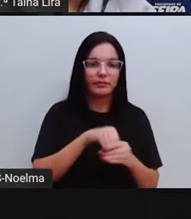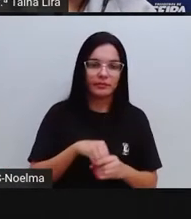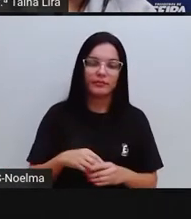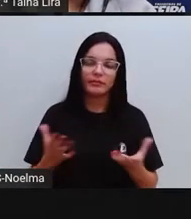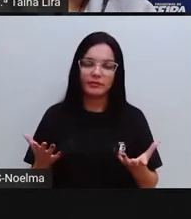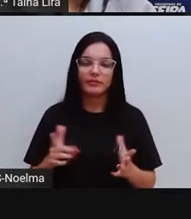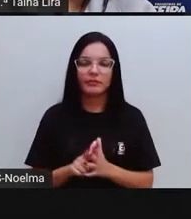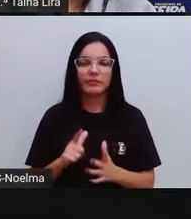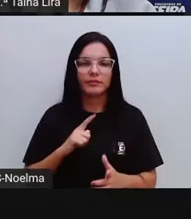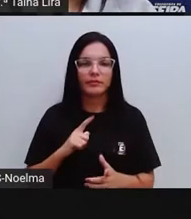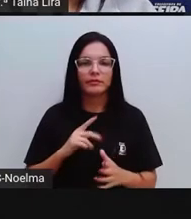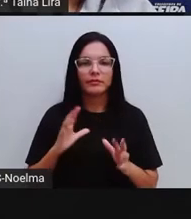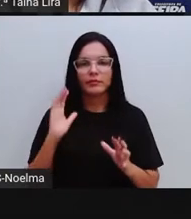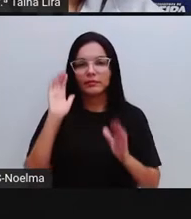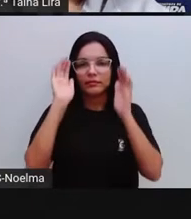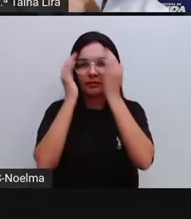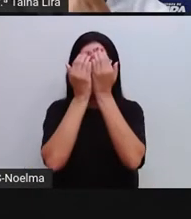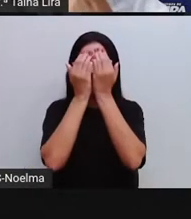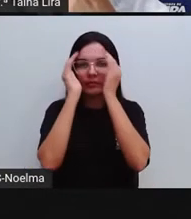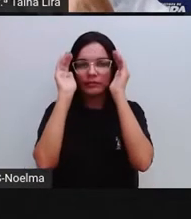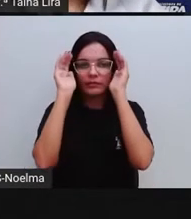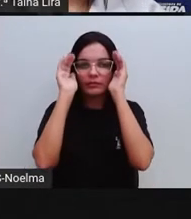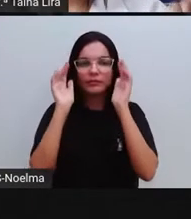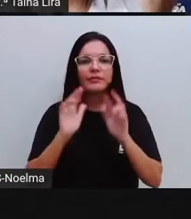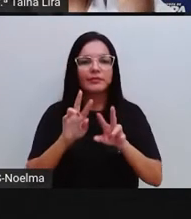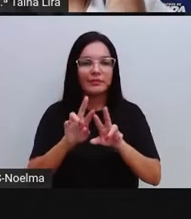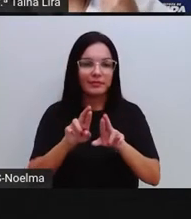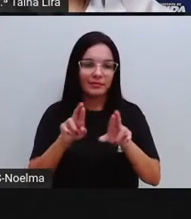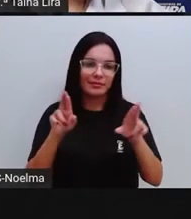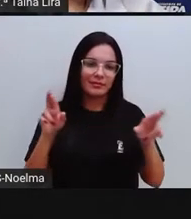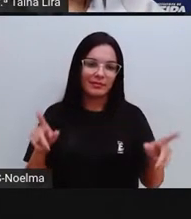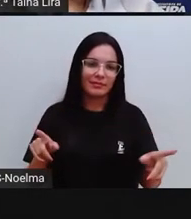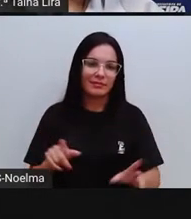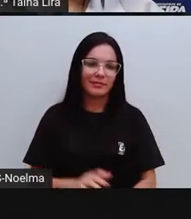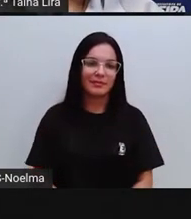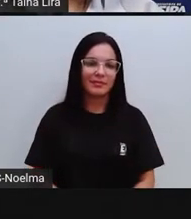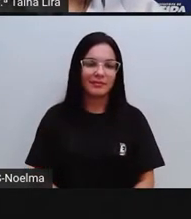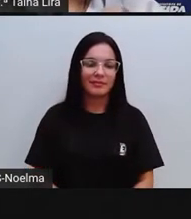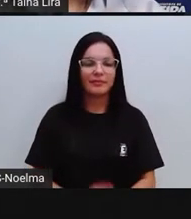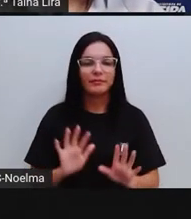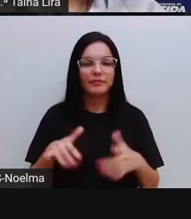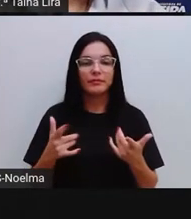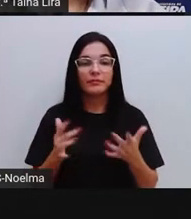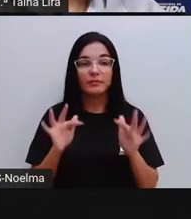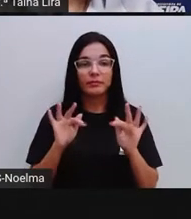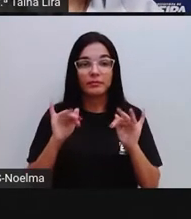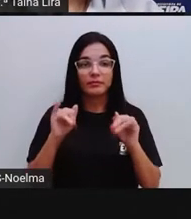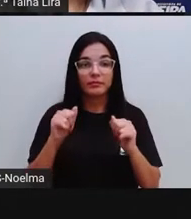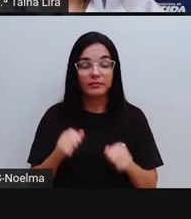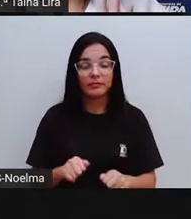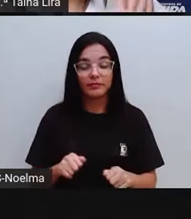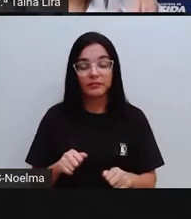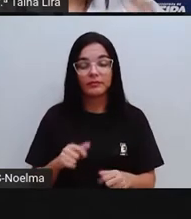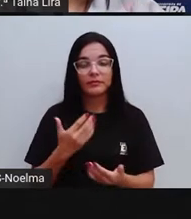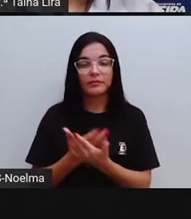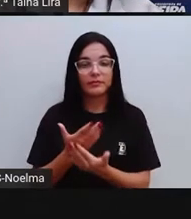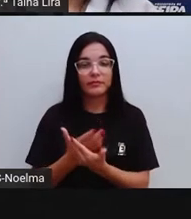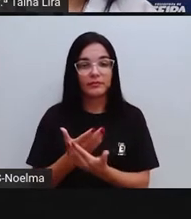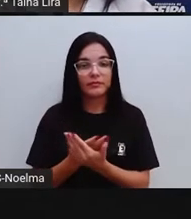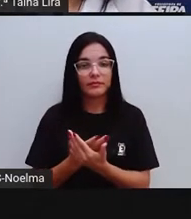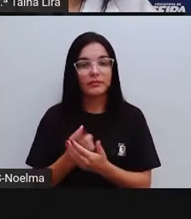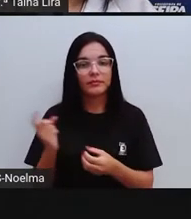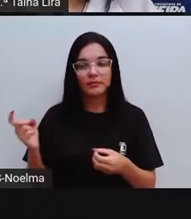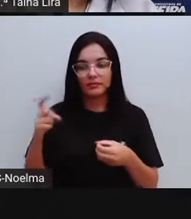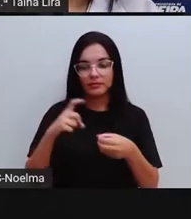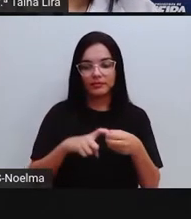máscaras diferentes, tá? Inclusive, lá no final da aula, nós vamos fazer uma produção onde nós vamos retomar